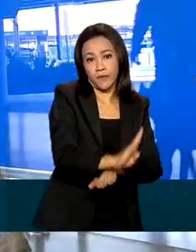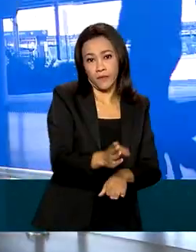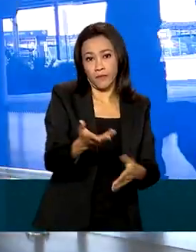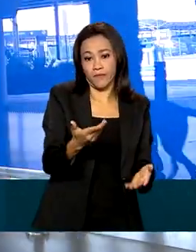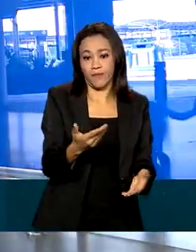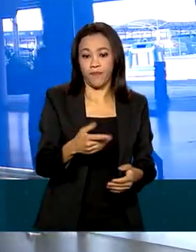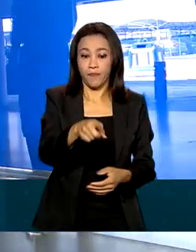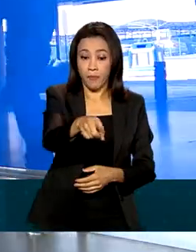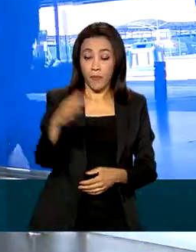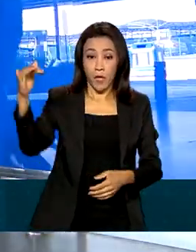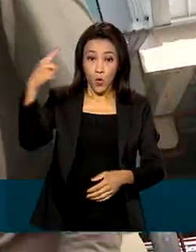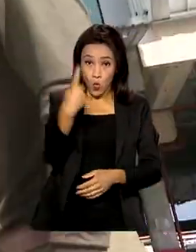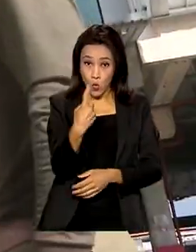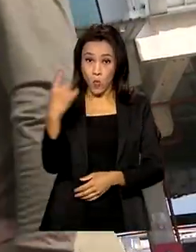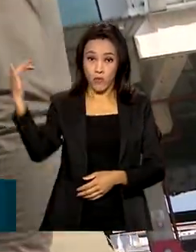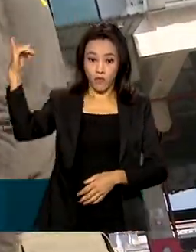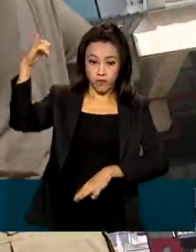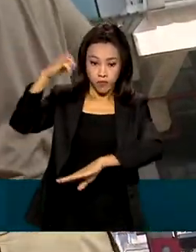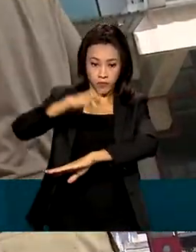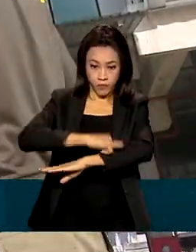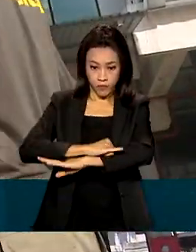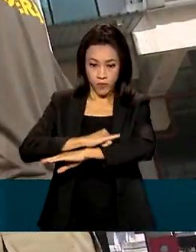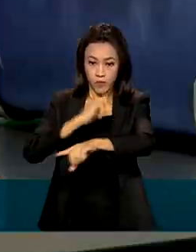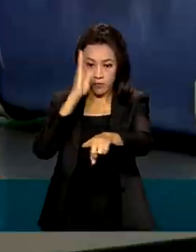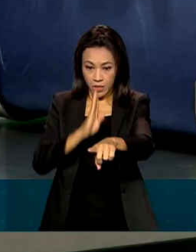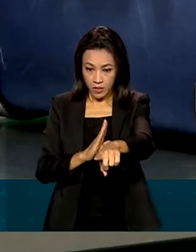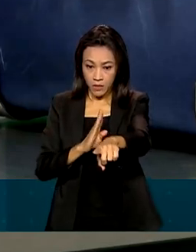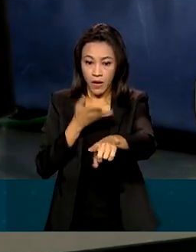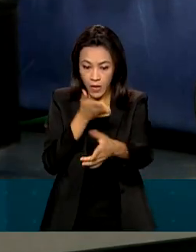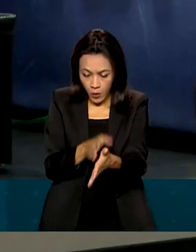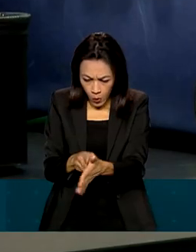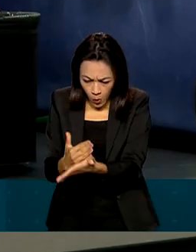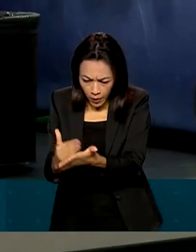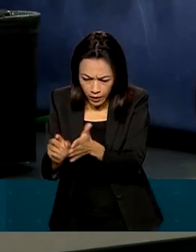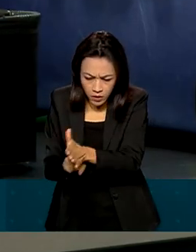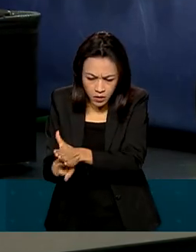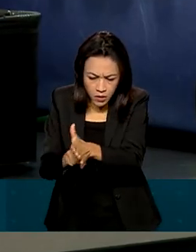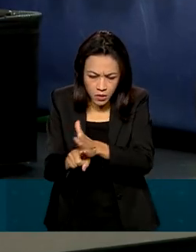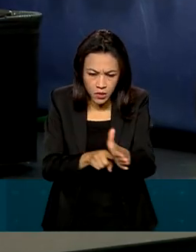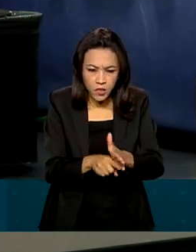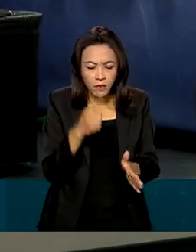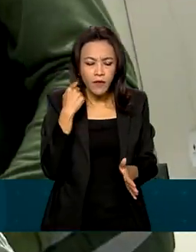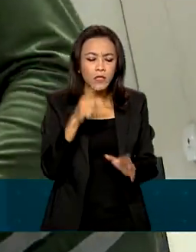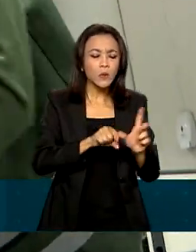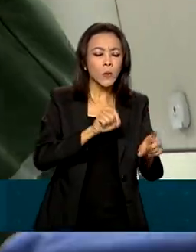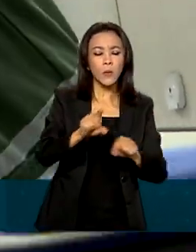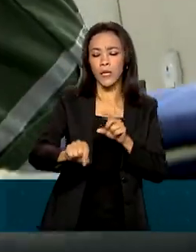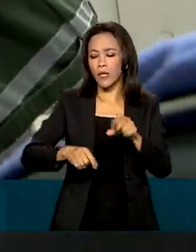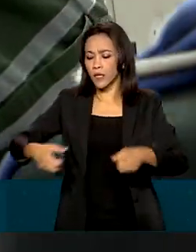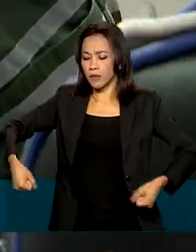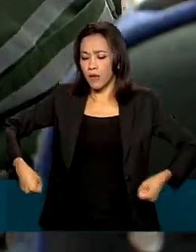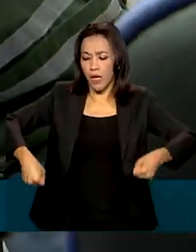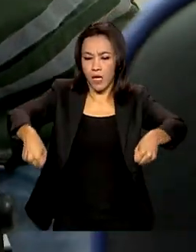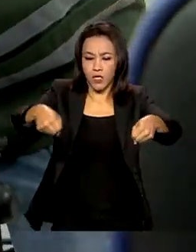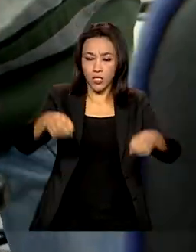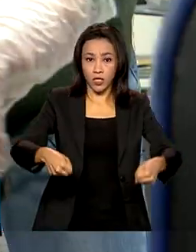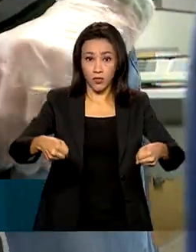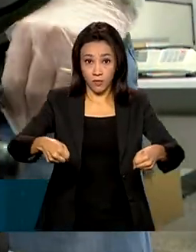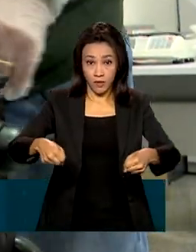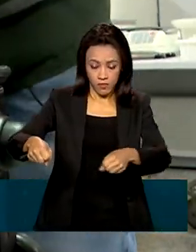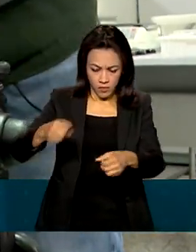Um avião pousou no Brasil, a inspeção começa. Os passageiros são selecionados e as bagagens passam pelo raio-x.